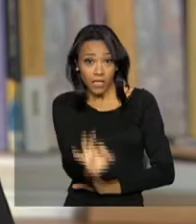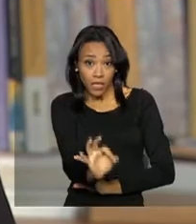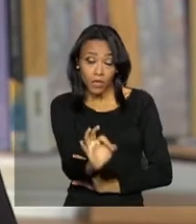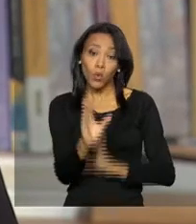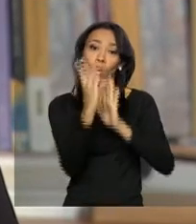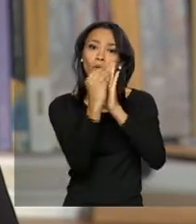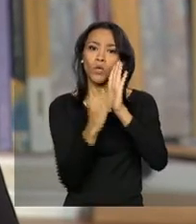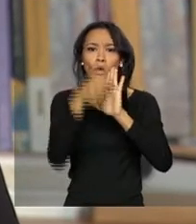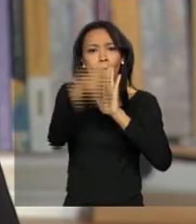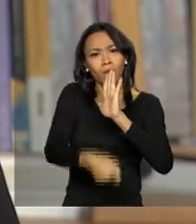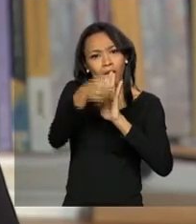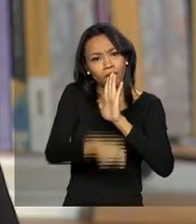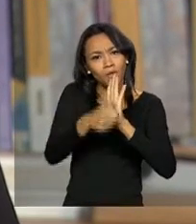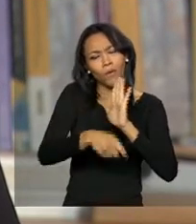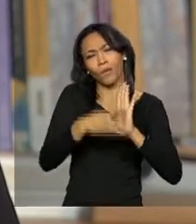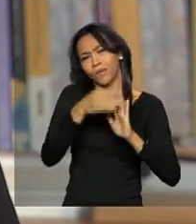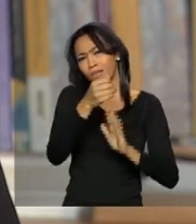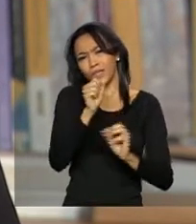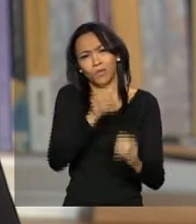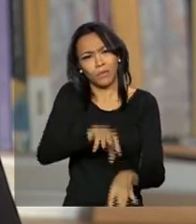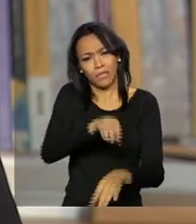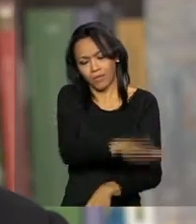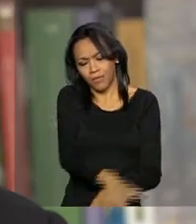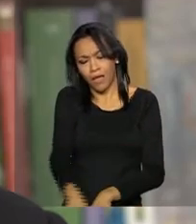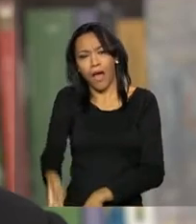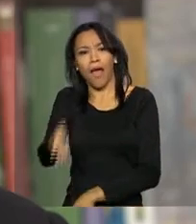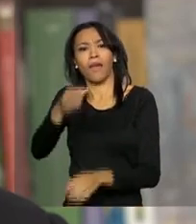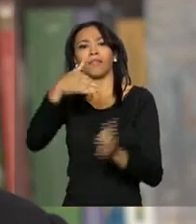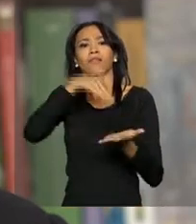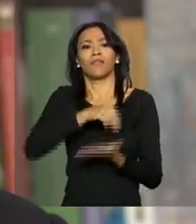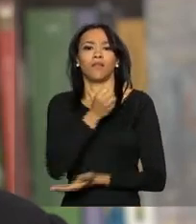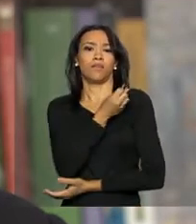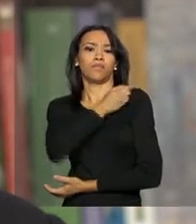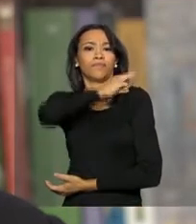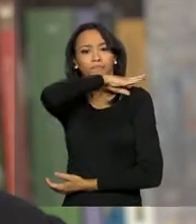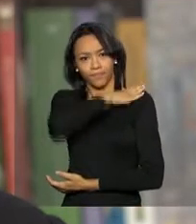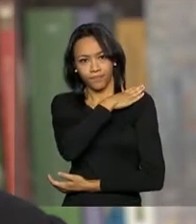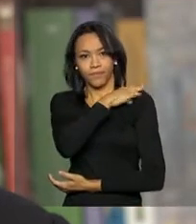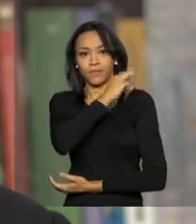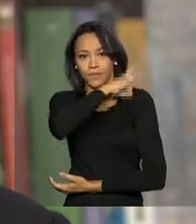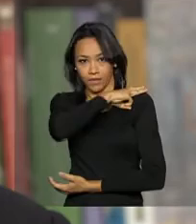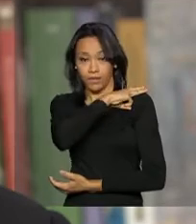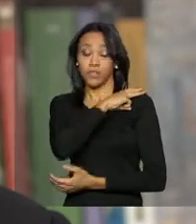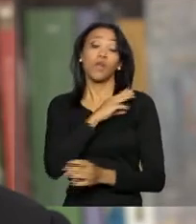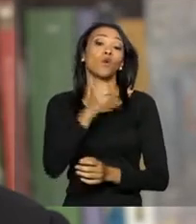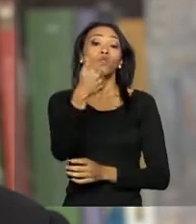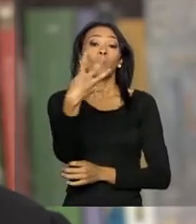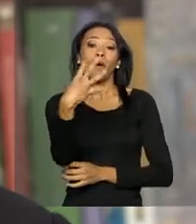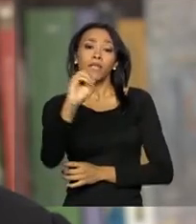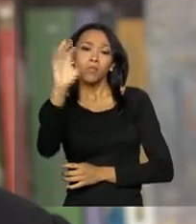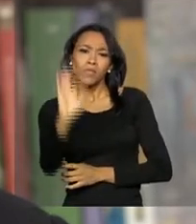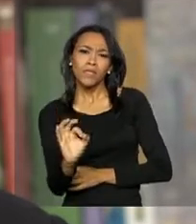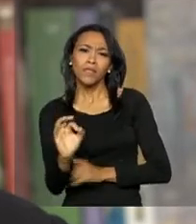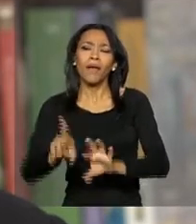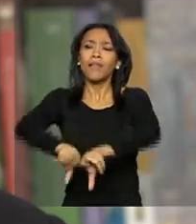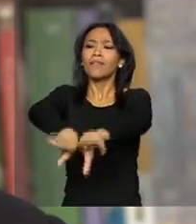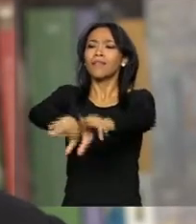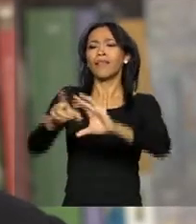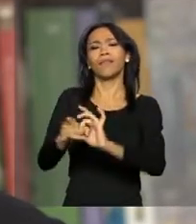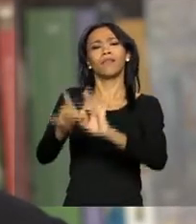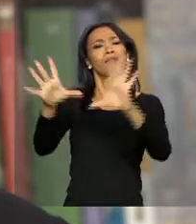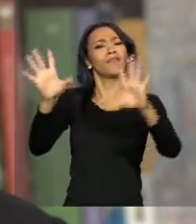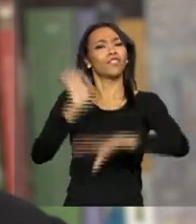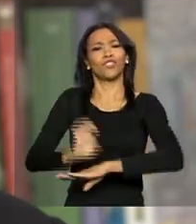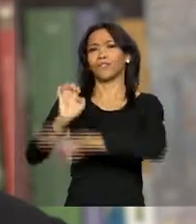obrigatório desde a creche até o ensino médio. Os outros 40% são a parte diversificada, que fica a